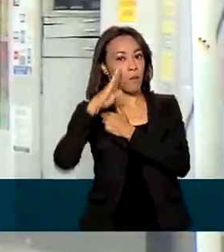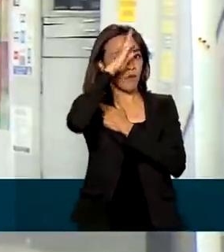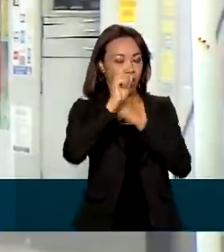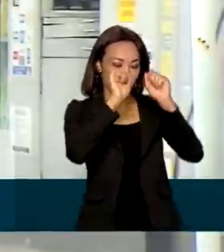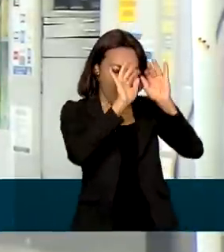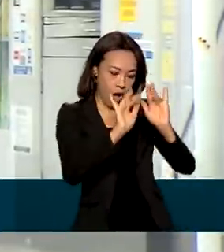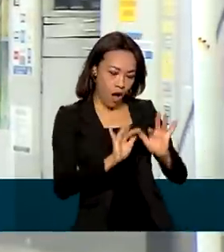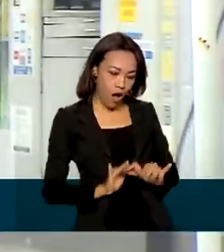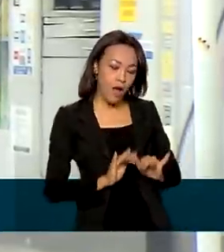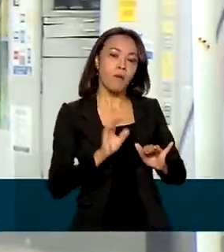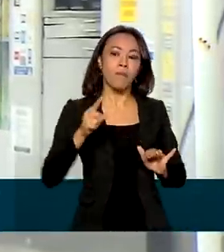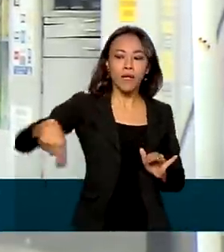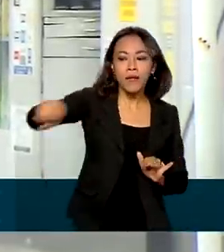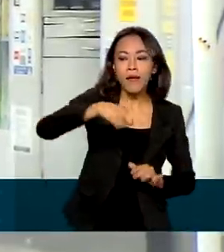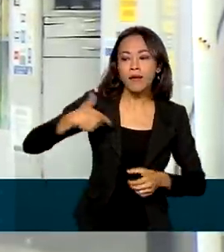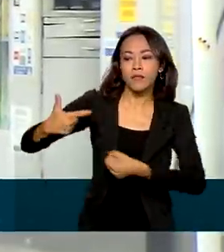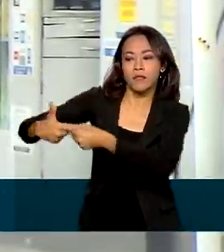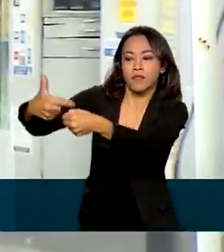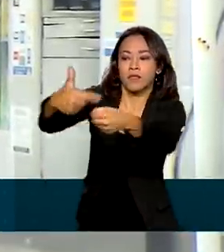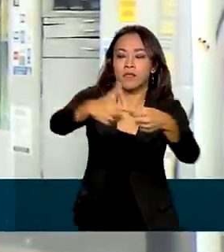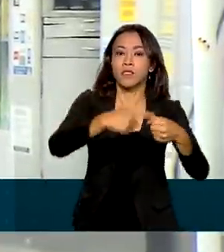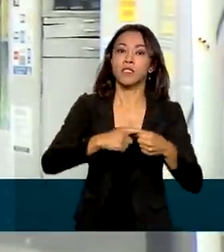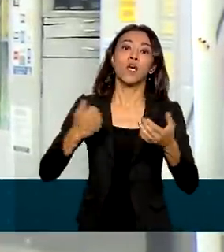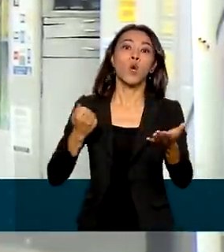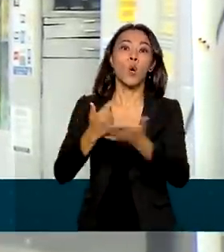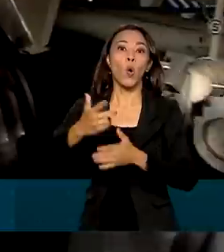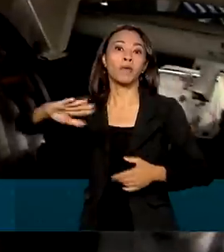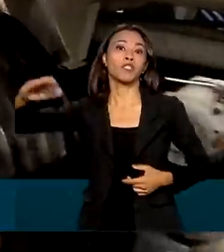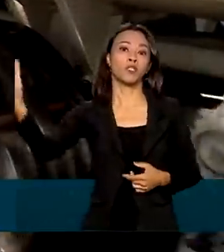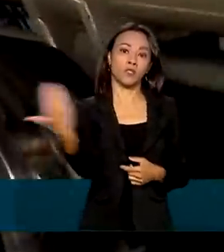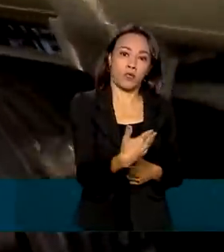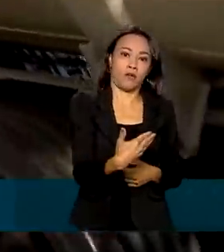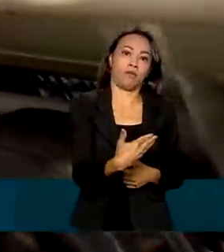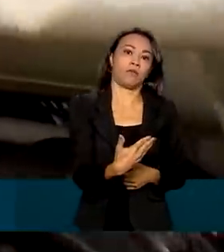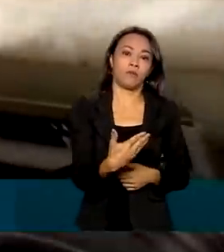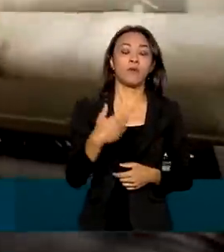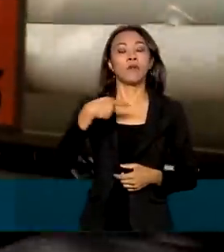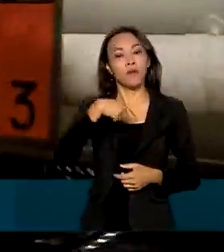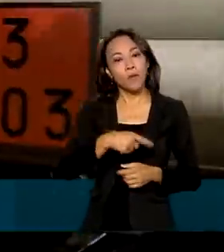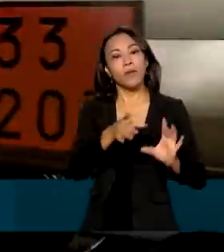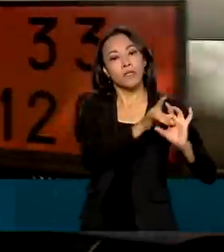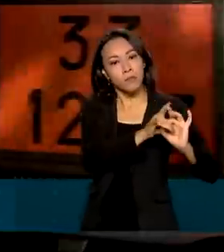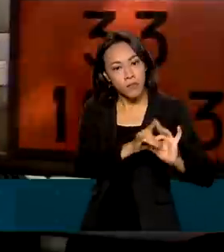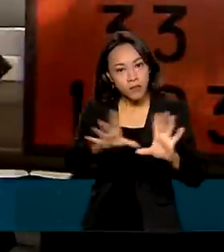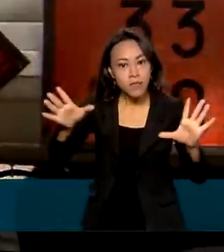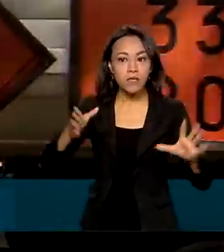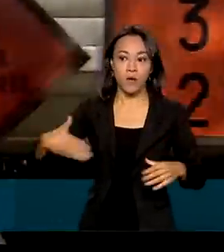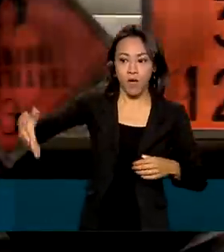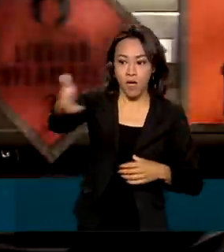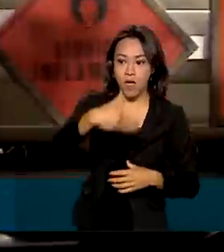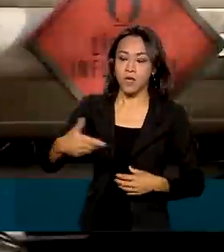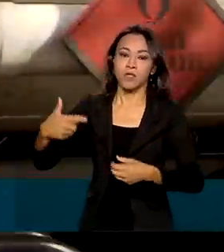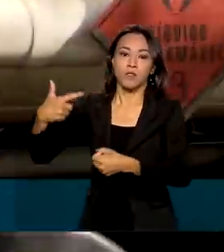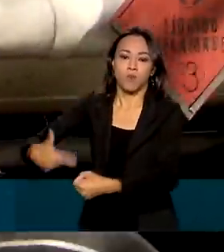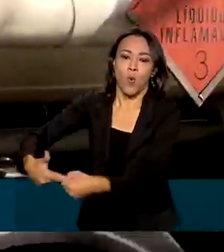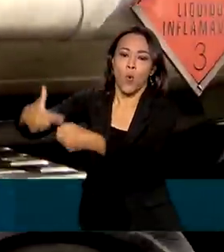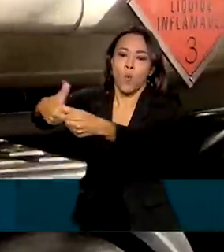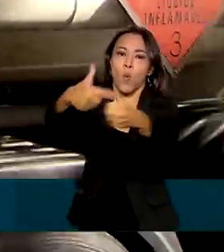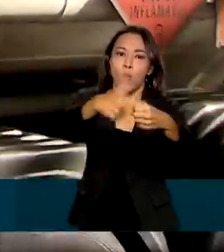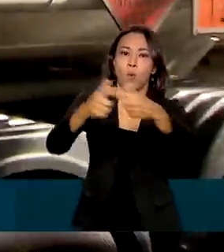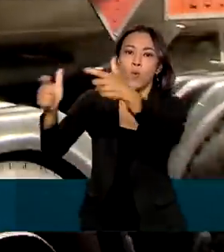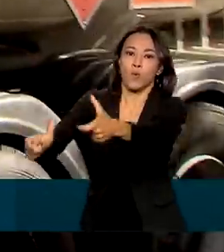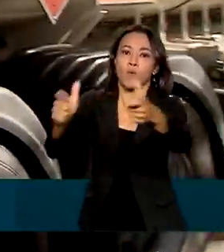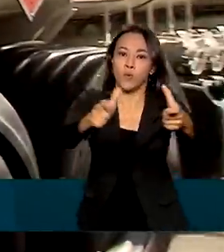permite que os postos comprem etanol direto das usinas. Com a autorização, os postos podem adquirir etanol